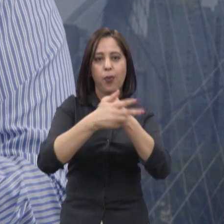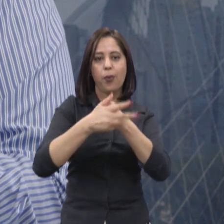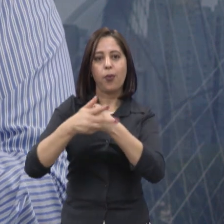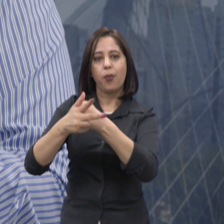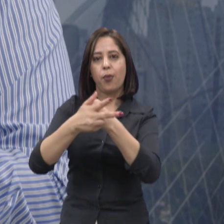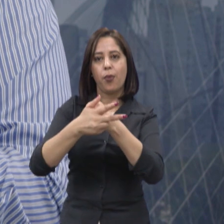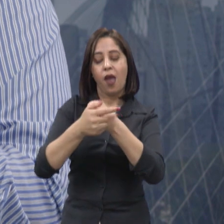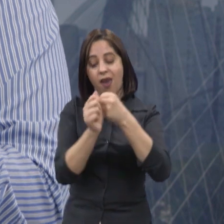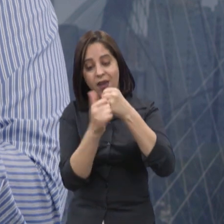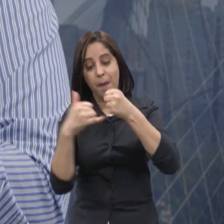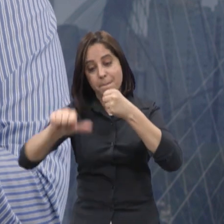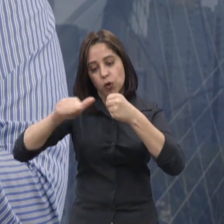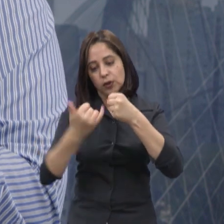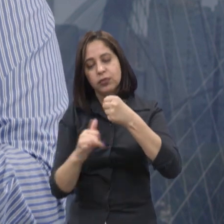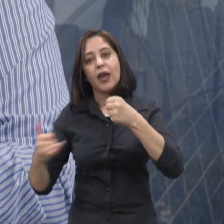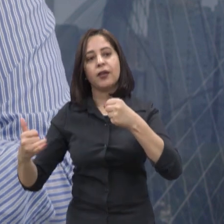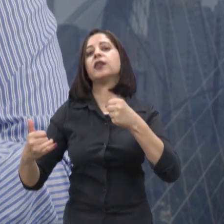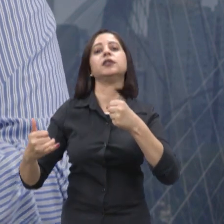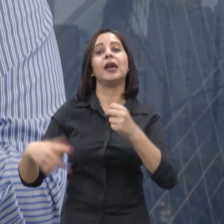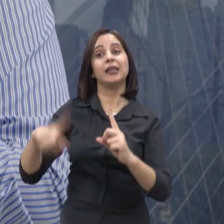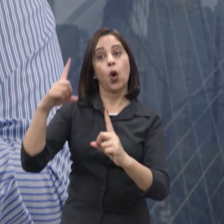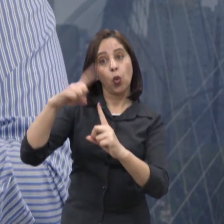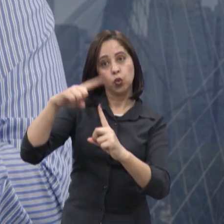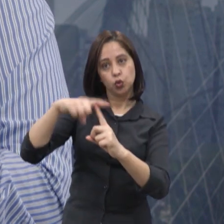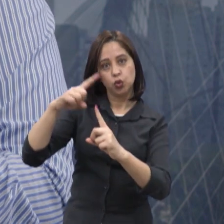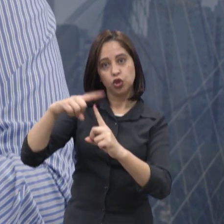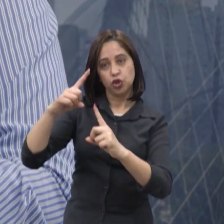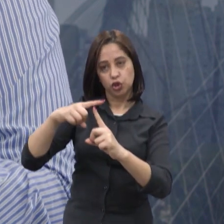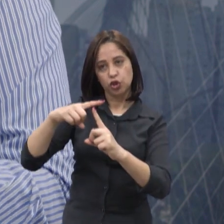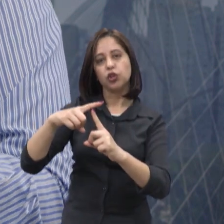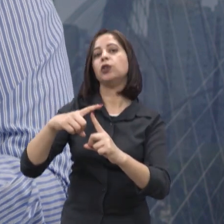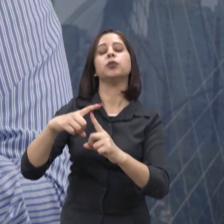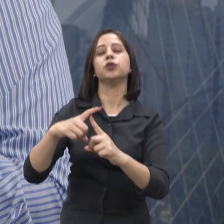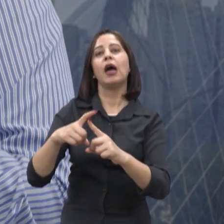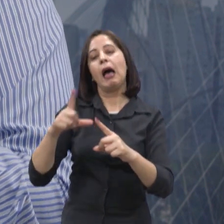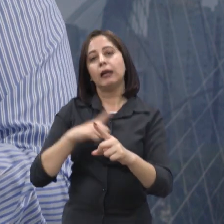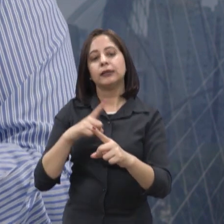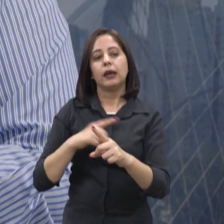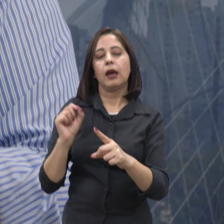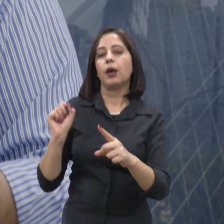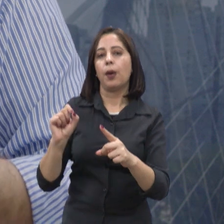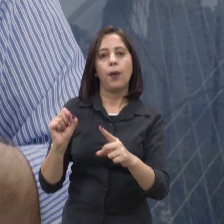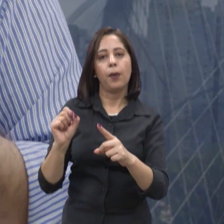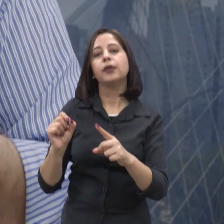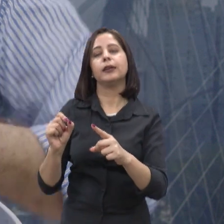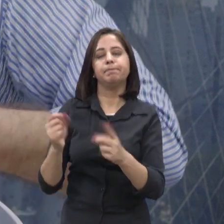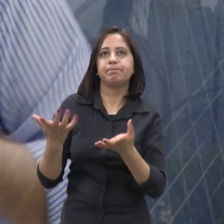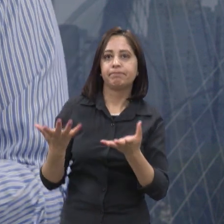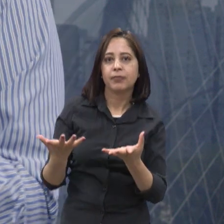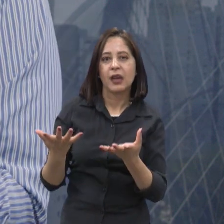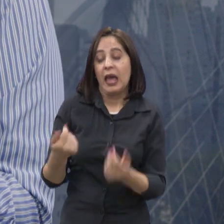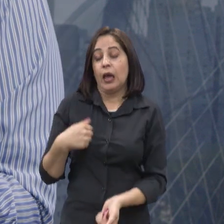de fontes de energia são fontes de energias intermitentes, a gente fala. Ou seja, eu não